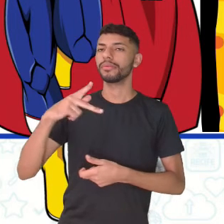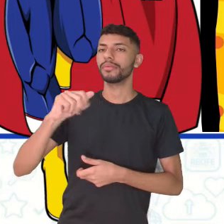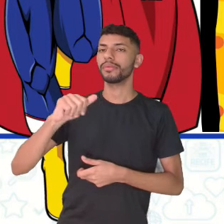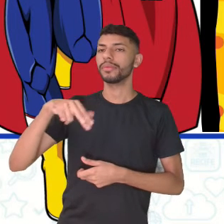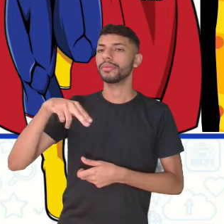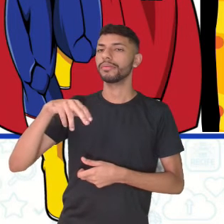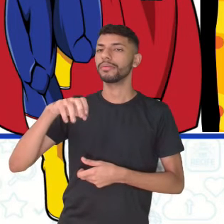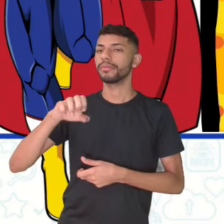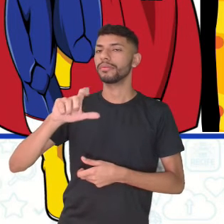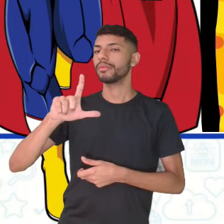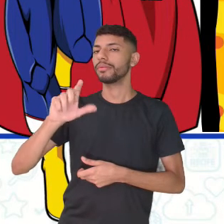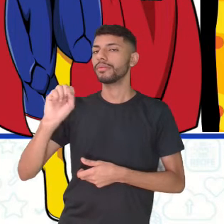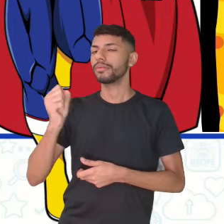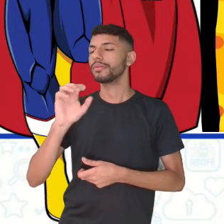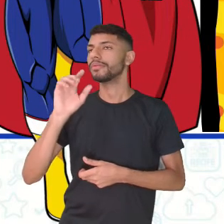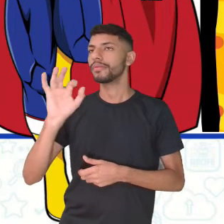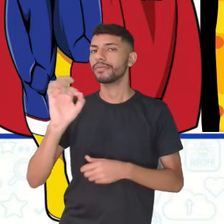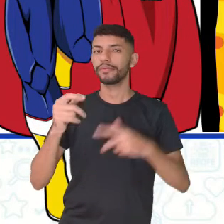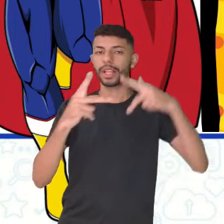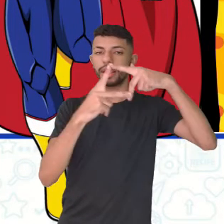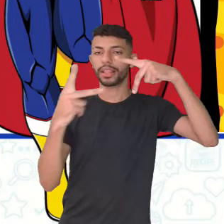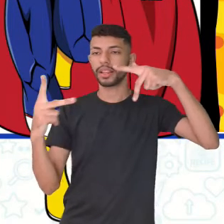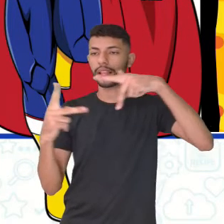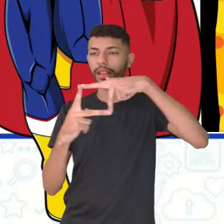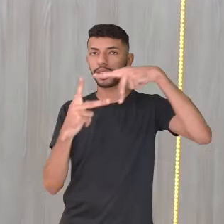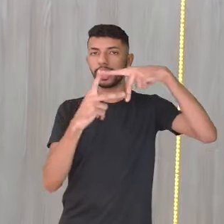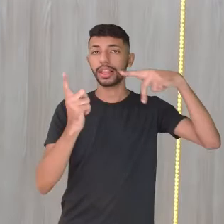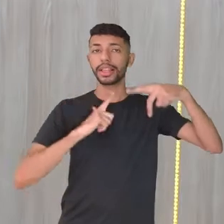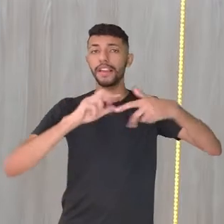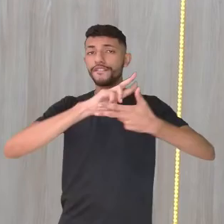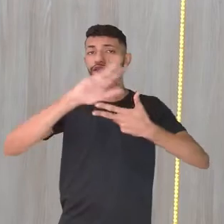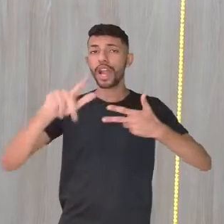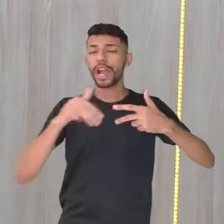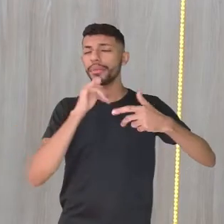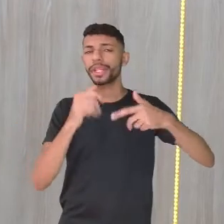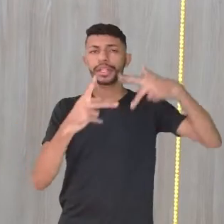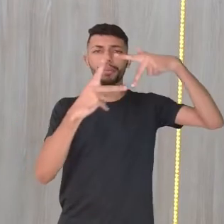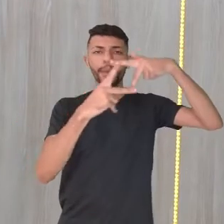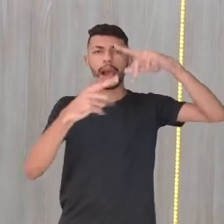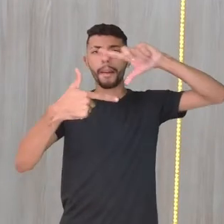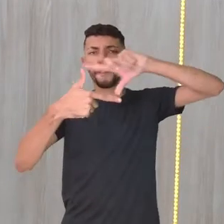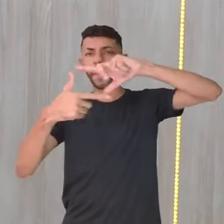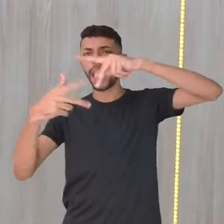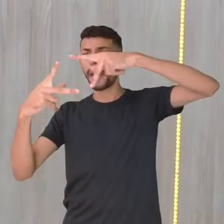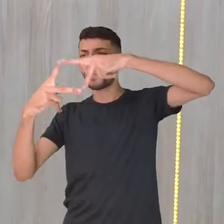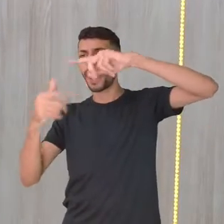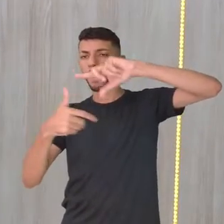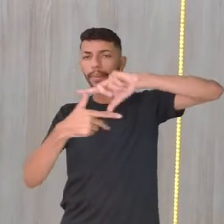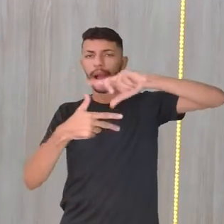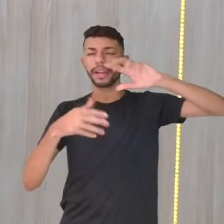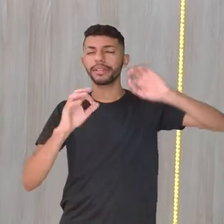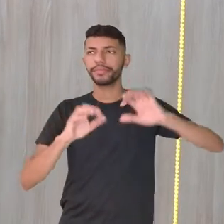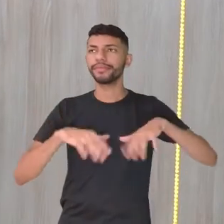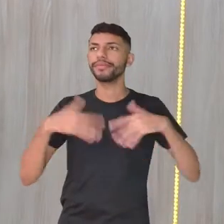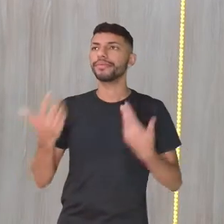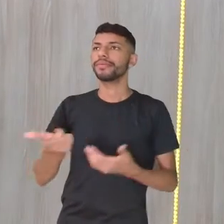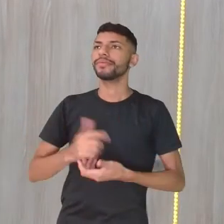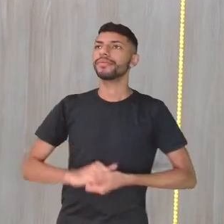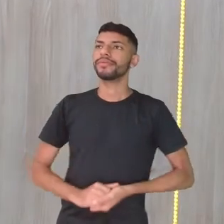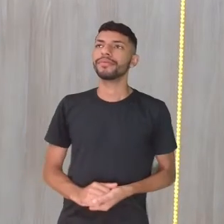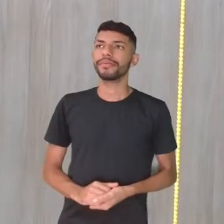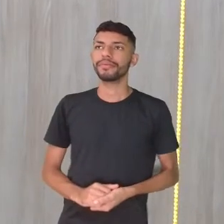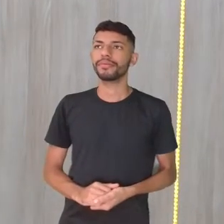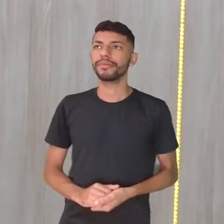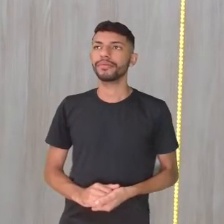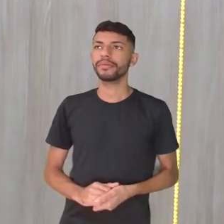ou seja, painéis, tem uma variação de formato dos painéis, dos quadrados dele. Então, keys element of comic books,